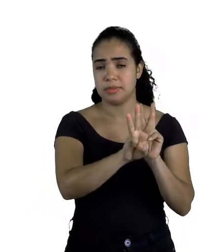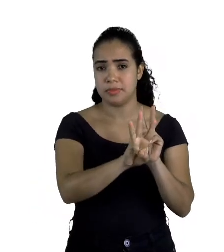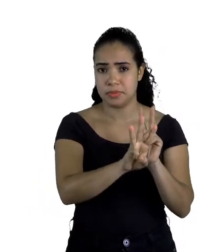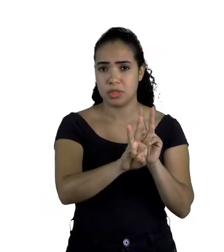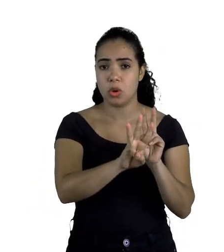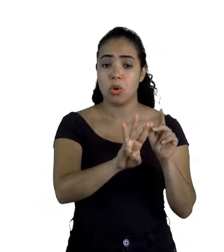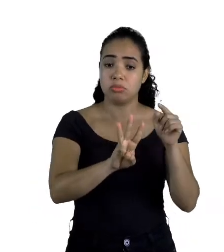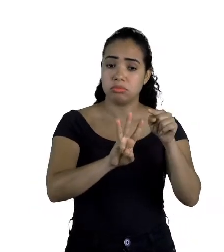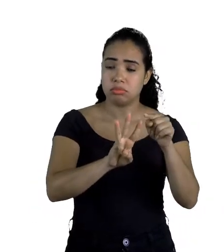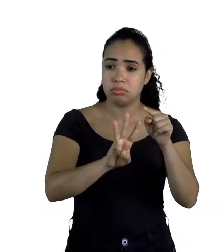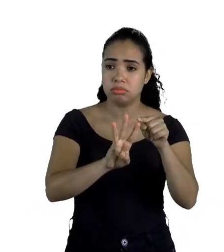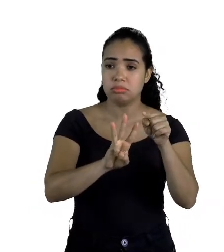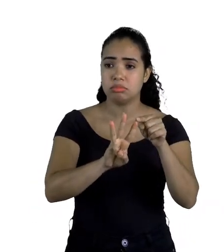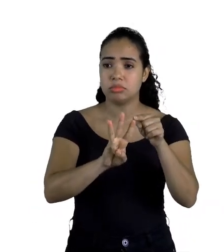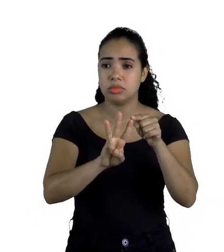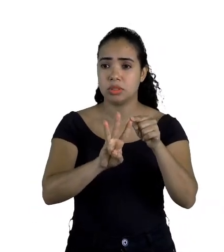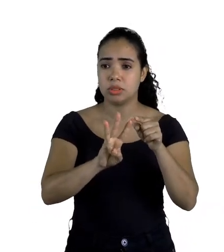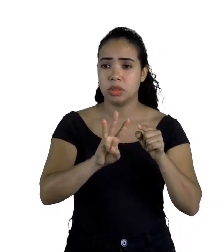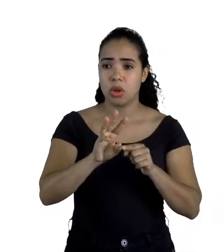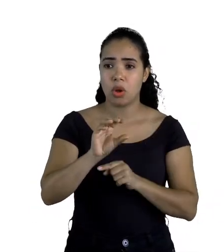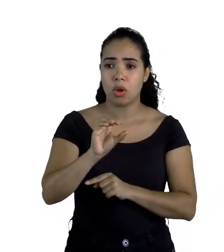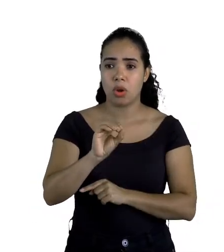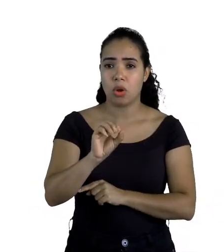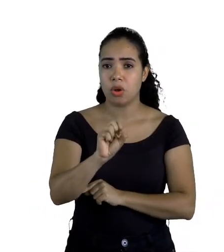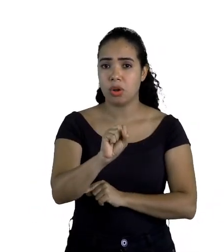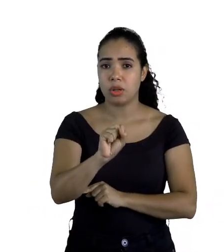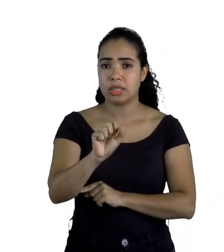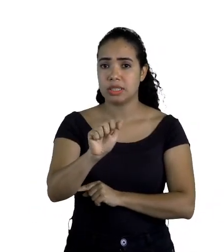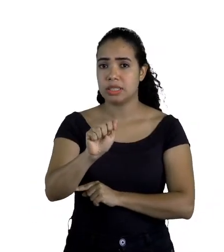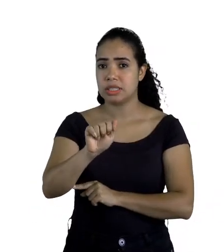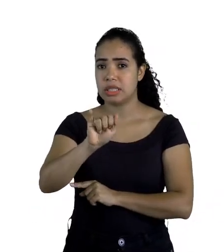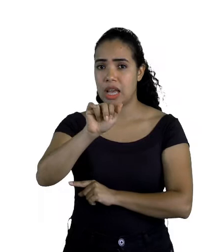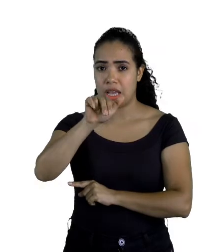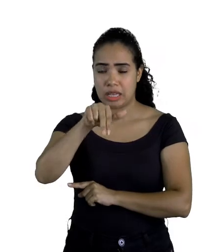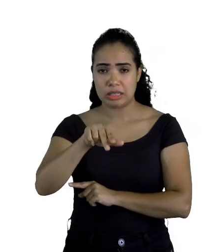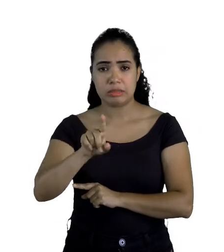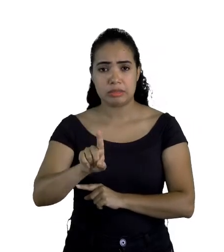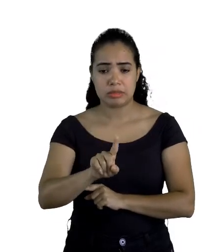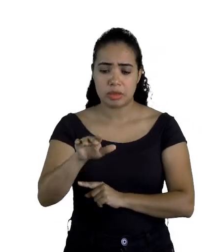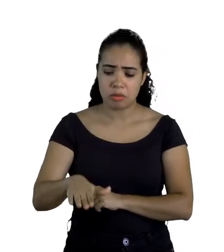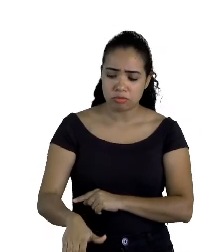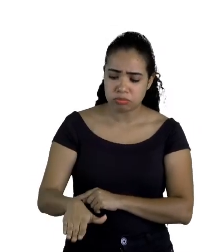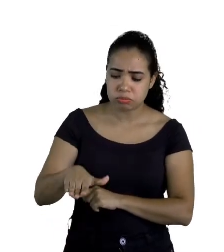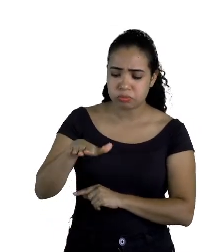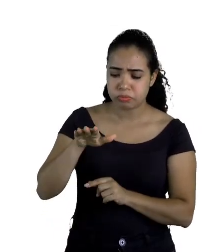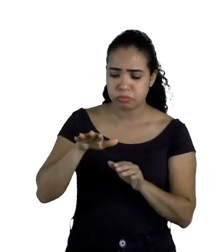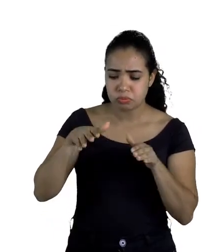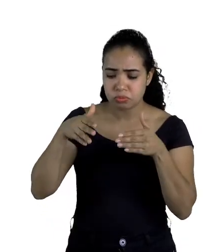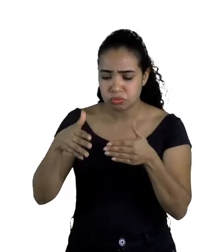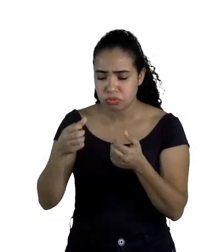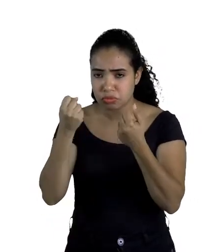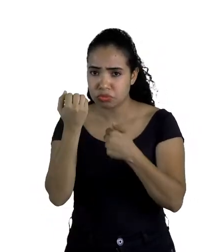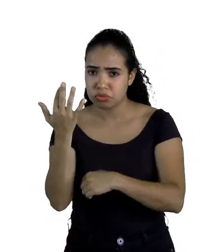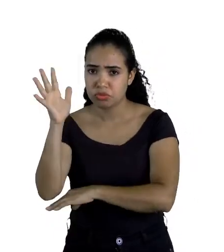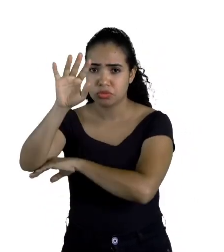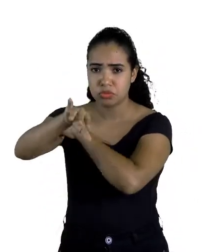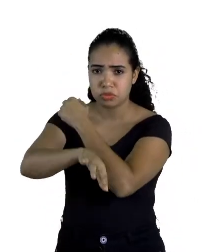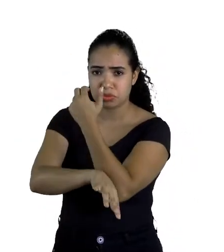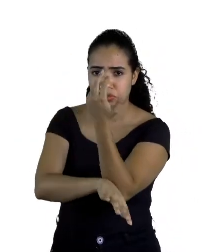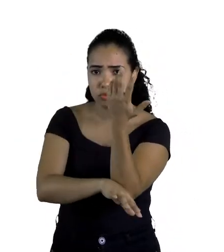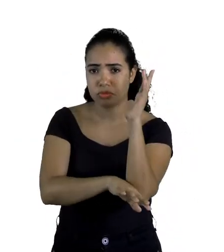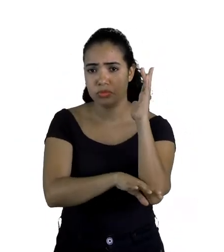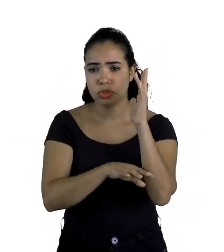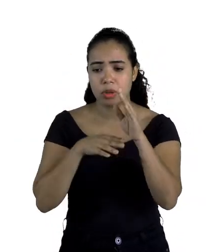chamava-se Ossain. Desde pequeno, era devotado às matas e só